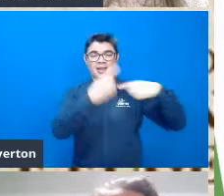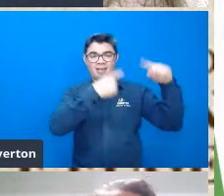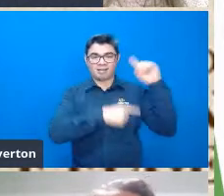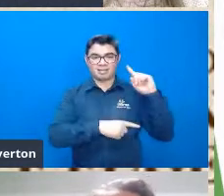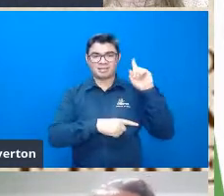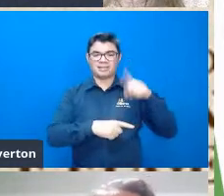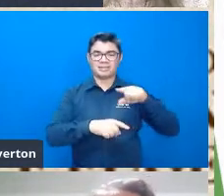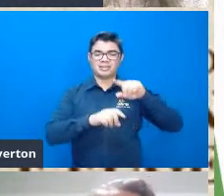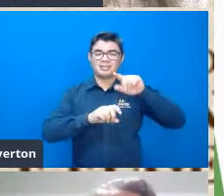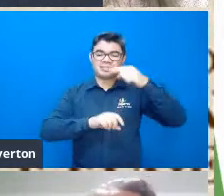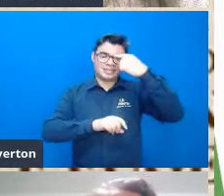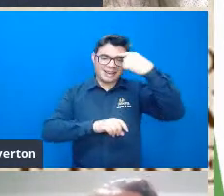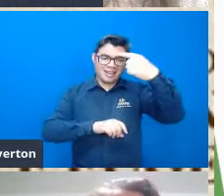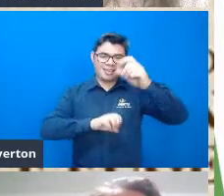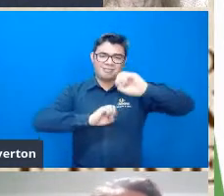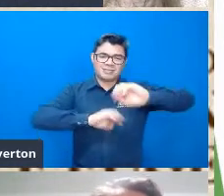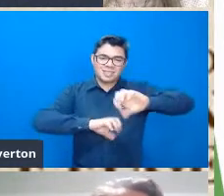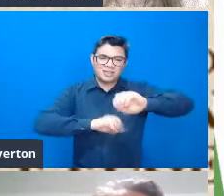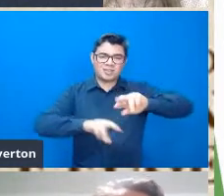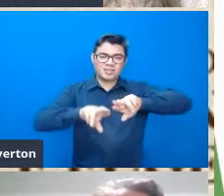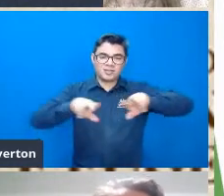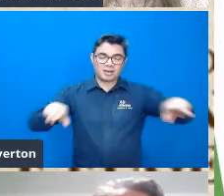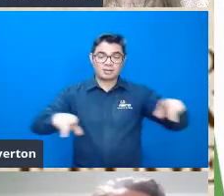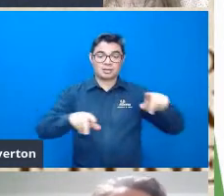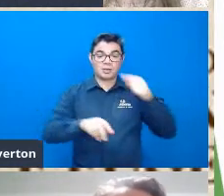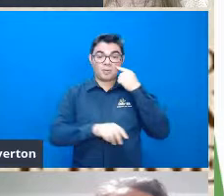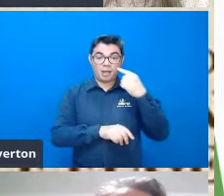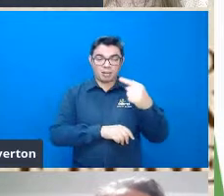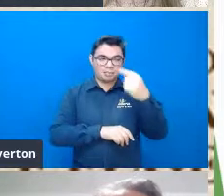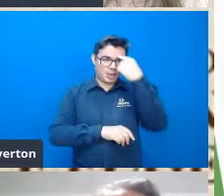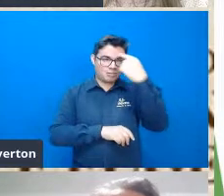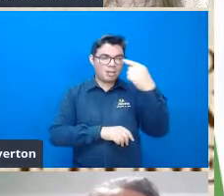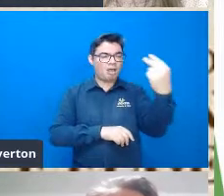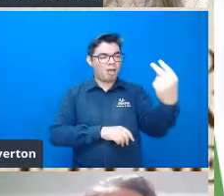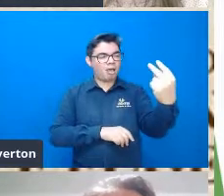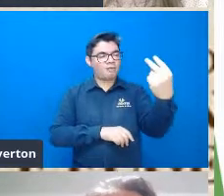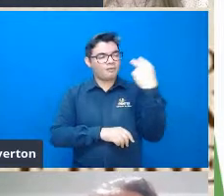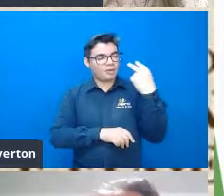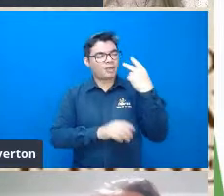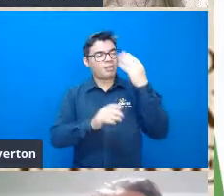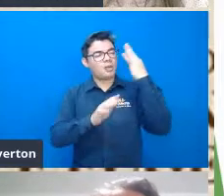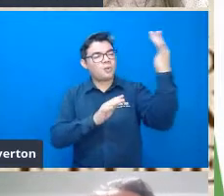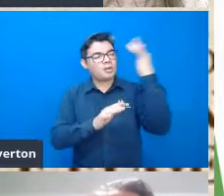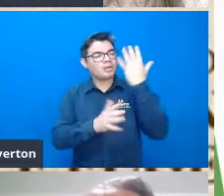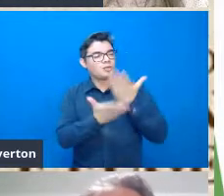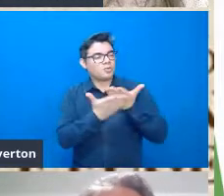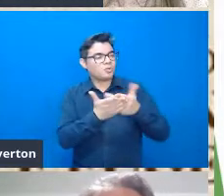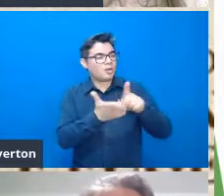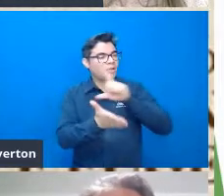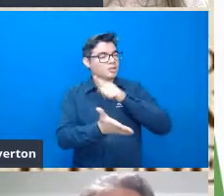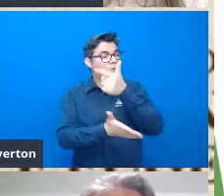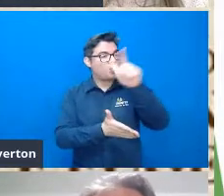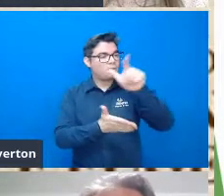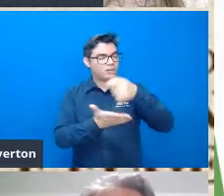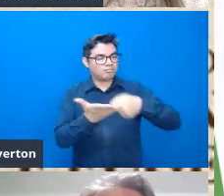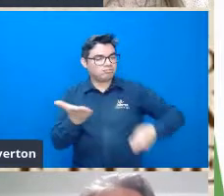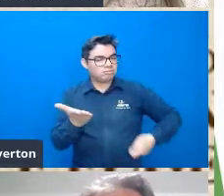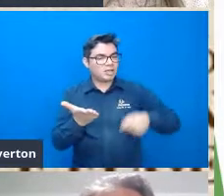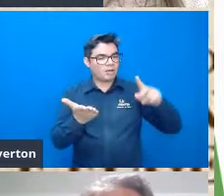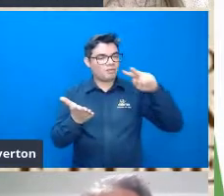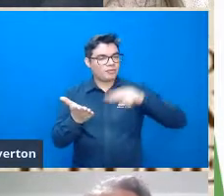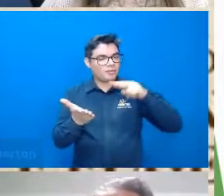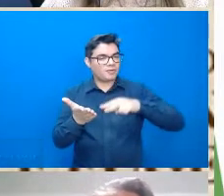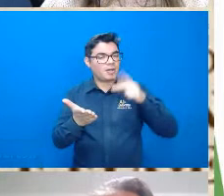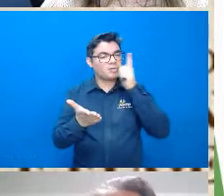ideias e é apenas se apoiando nos ombros dessas pessoas que nós conseguimos ir além e descobrir novas